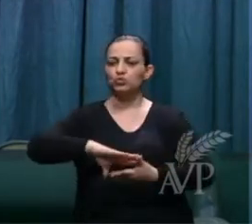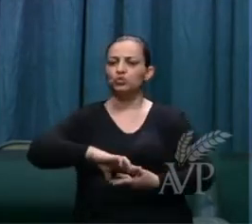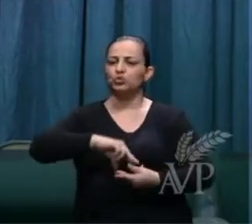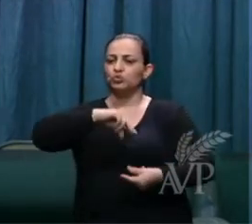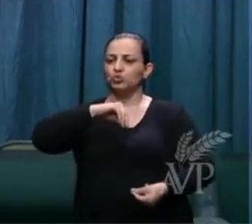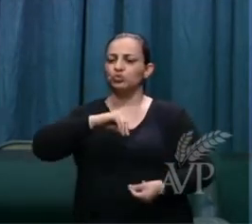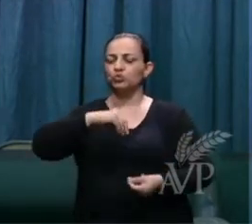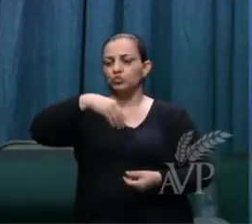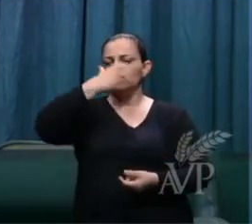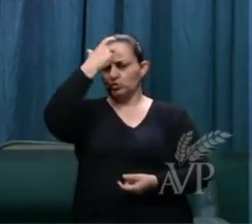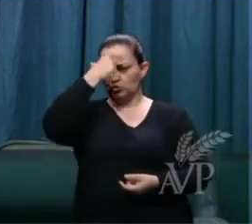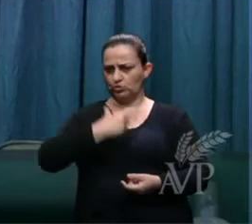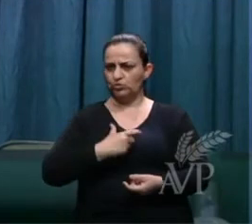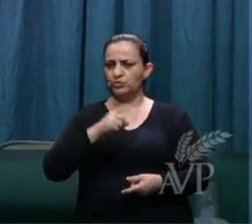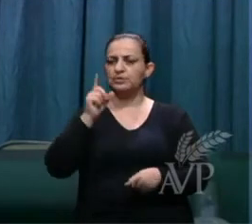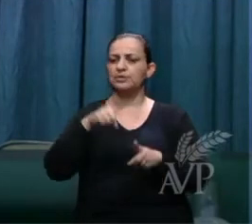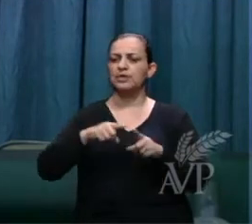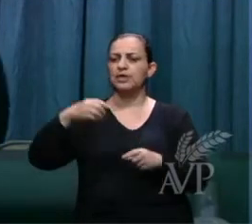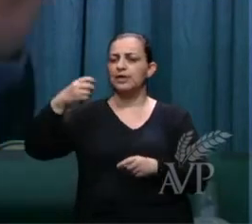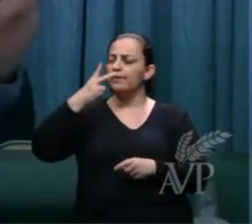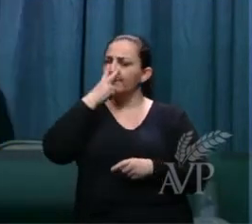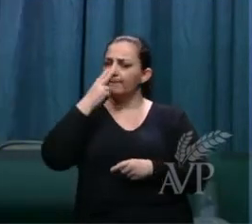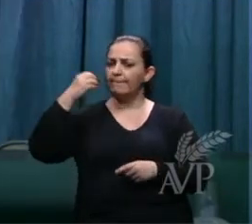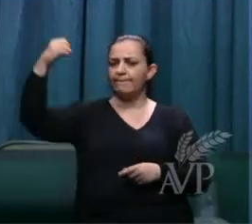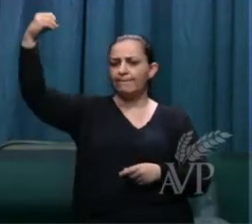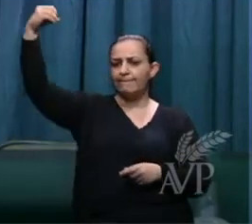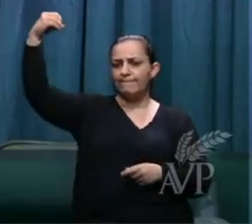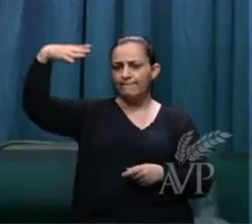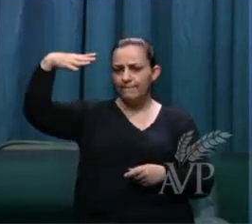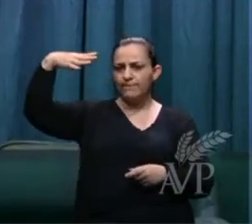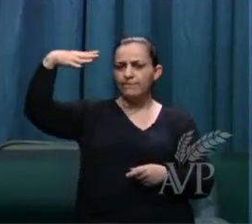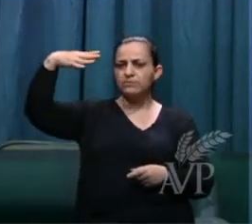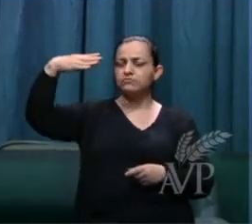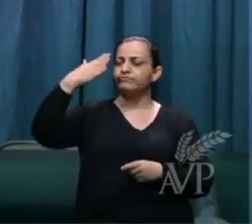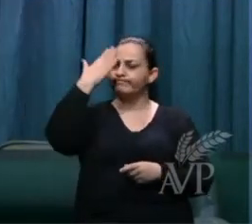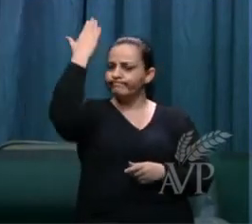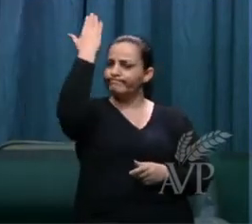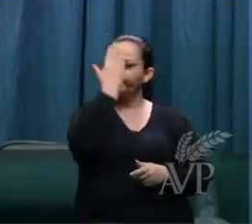é a lâmpada diante de Deus, quer dizer, a luz,